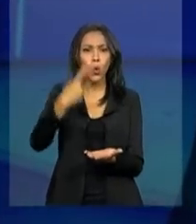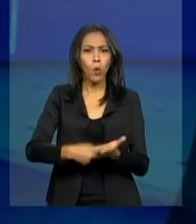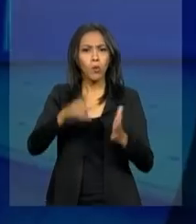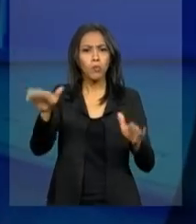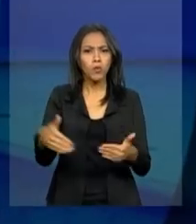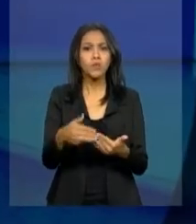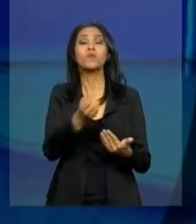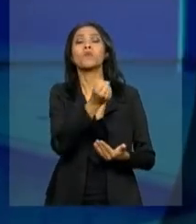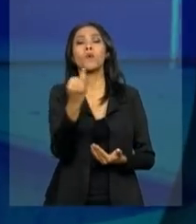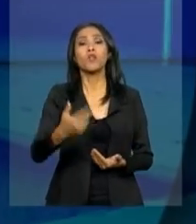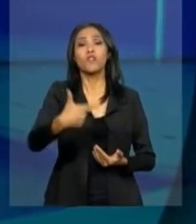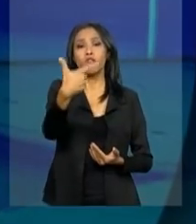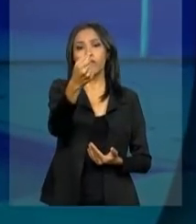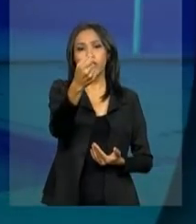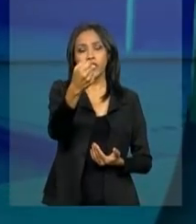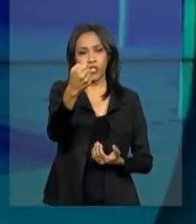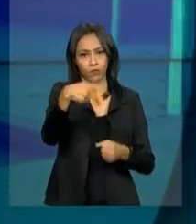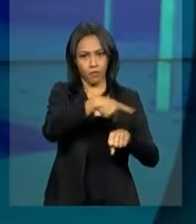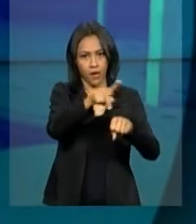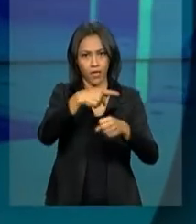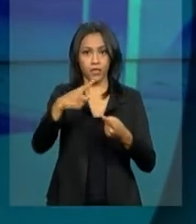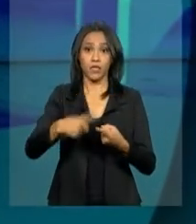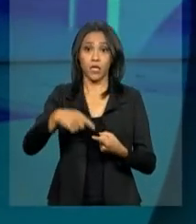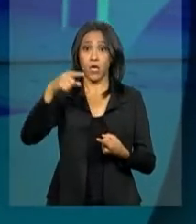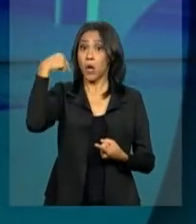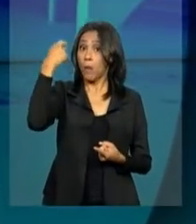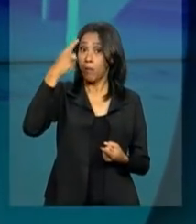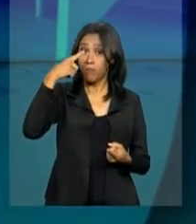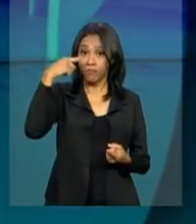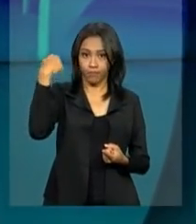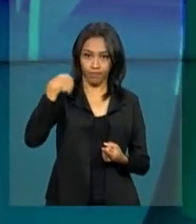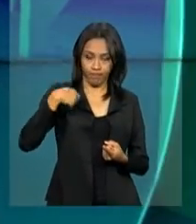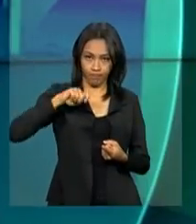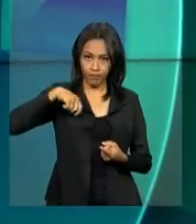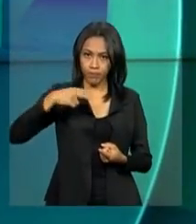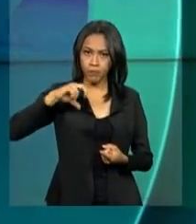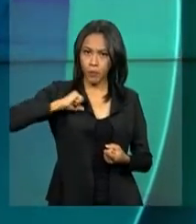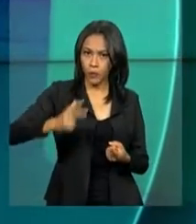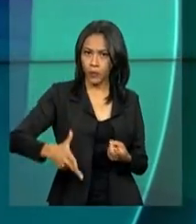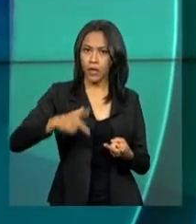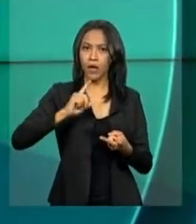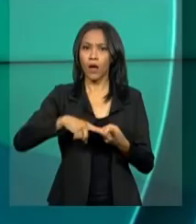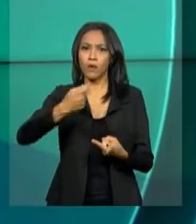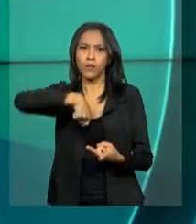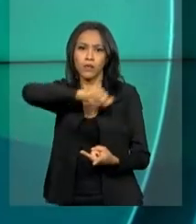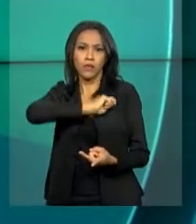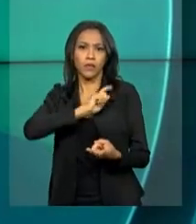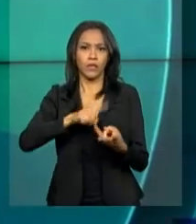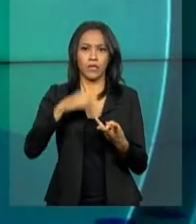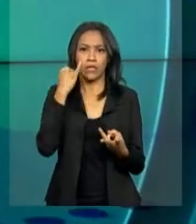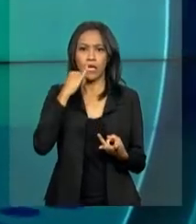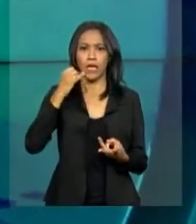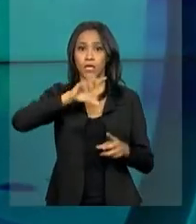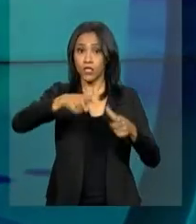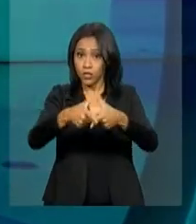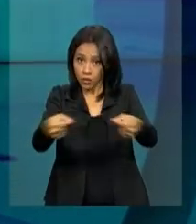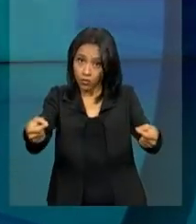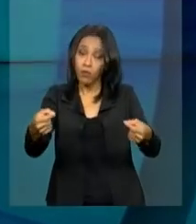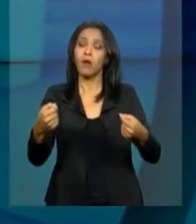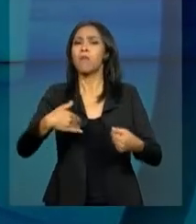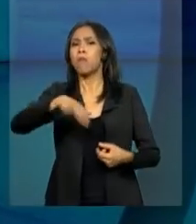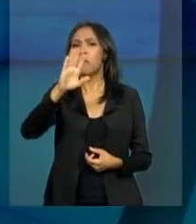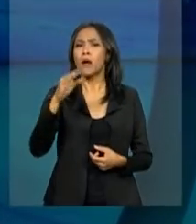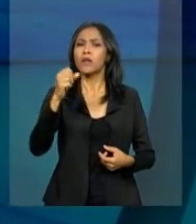mais de 20 países, como Portugal, Espanha, Itália e Japão. Com esta parceria entre Brasil e Estados Unidos, mais de